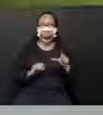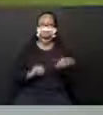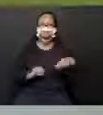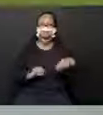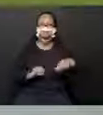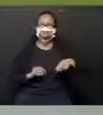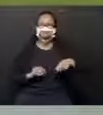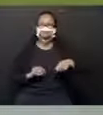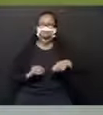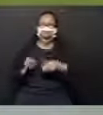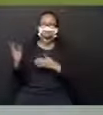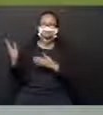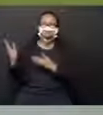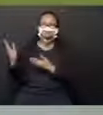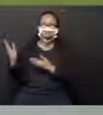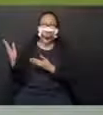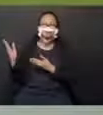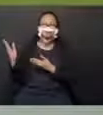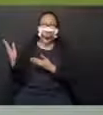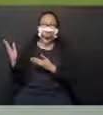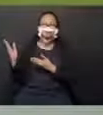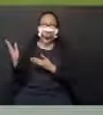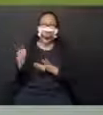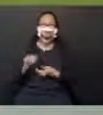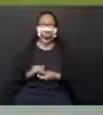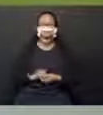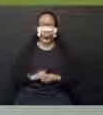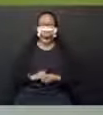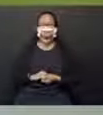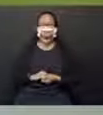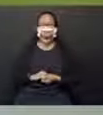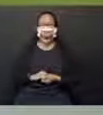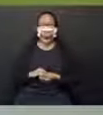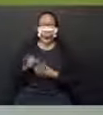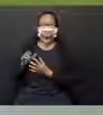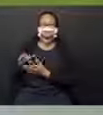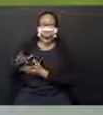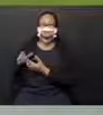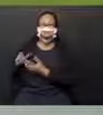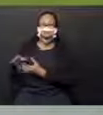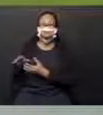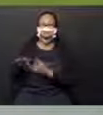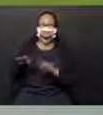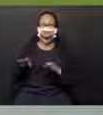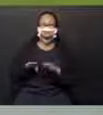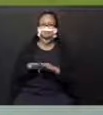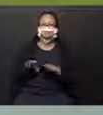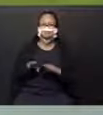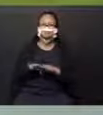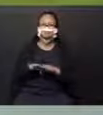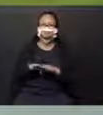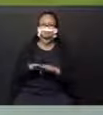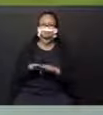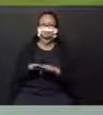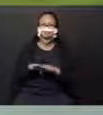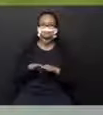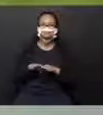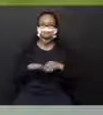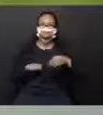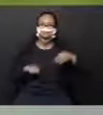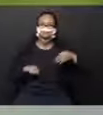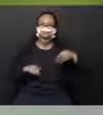Na diagonal, olha aqui ao lado. A sombra também é projetada na diagonal. Então, a nossa